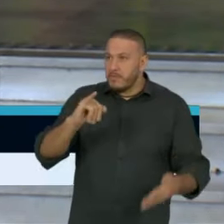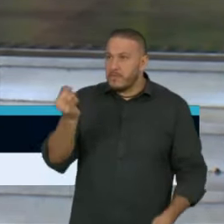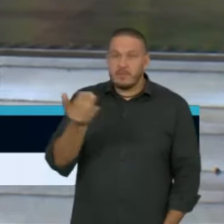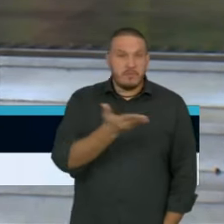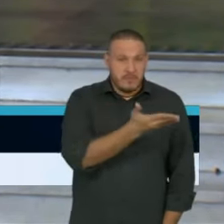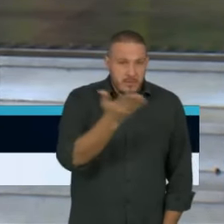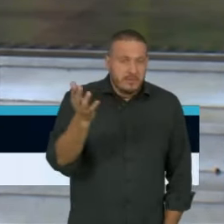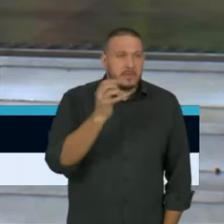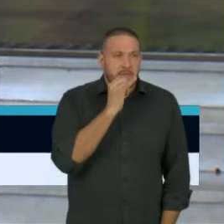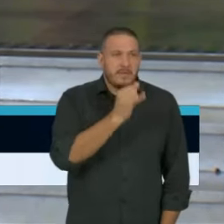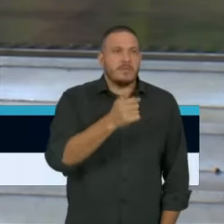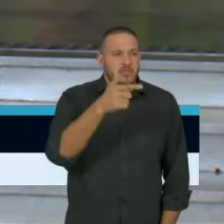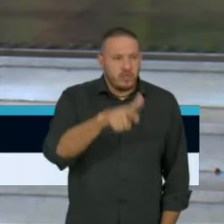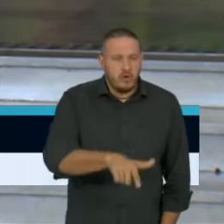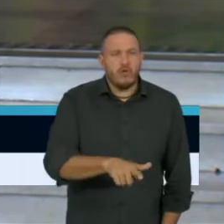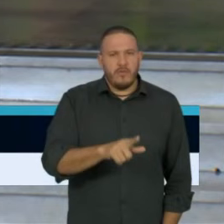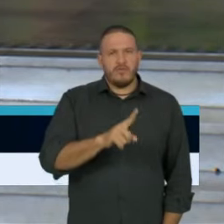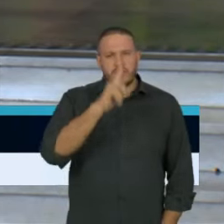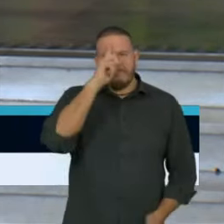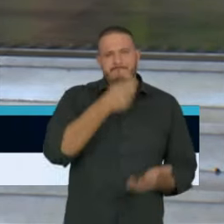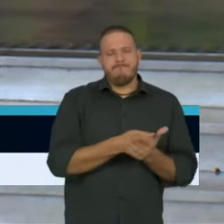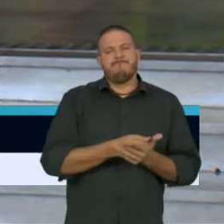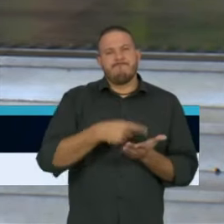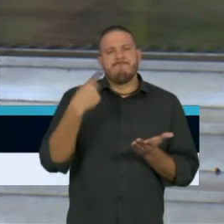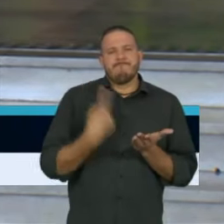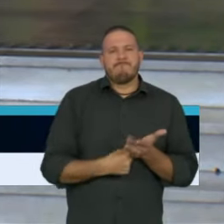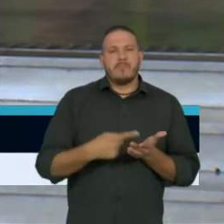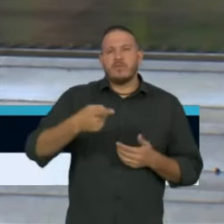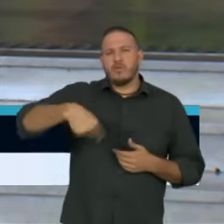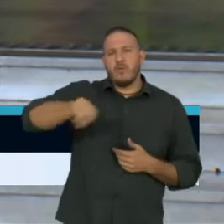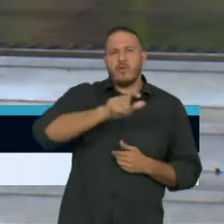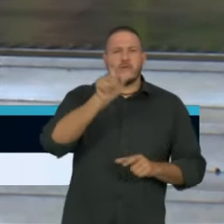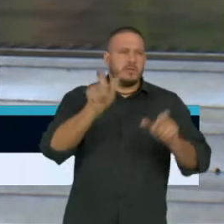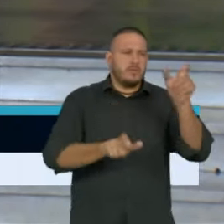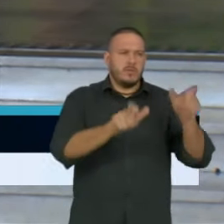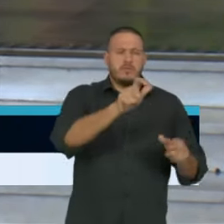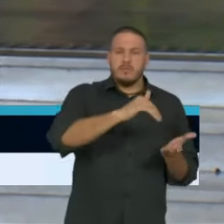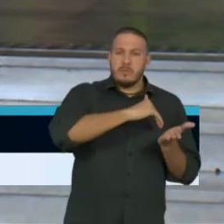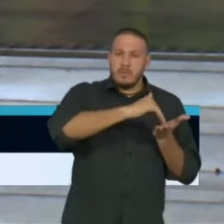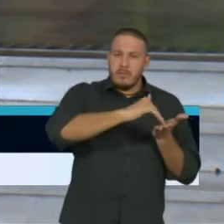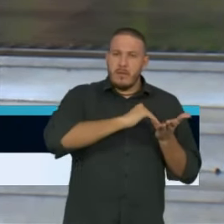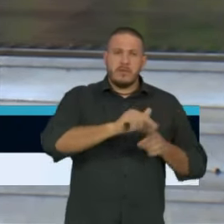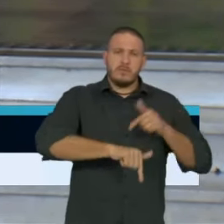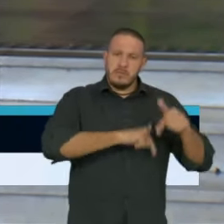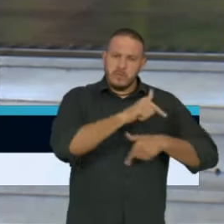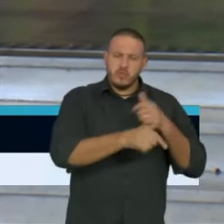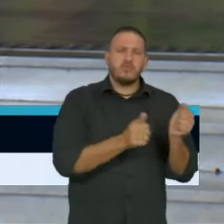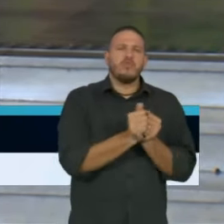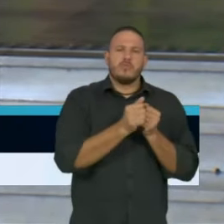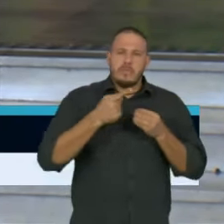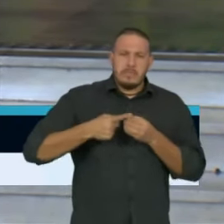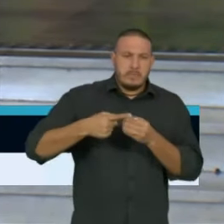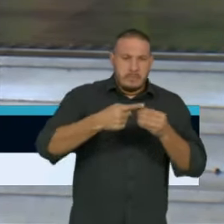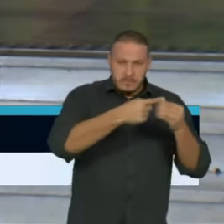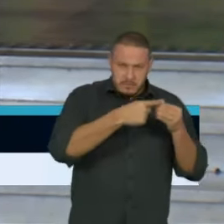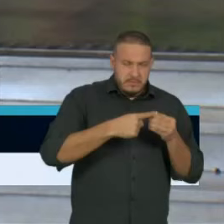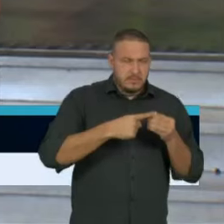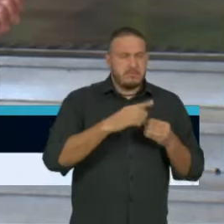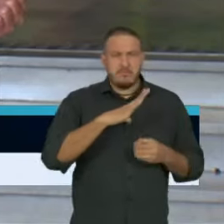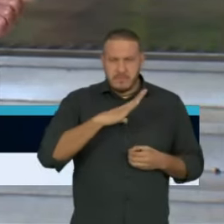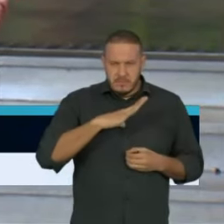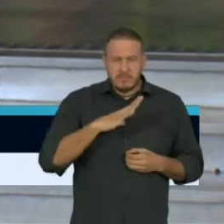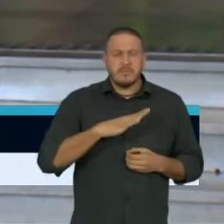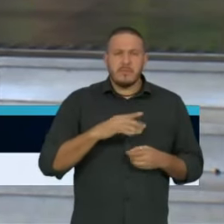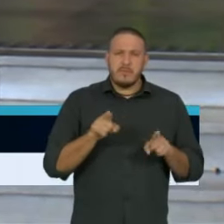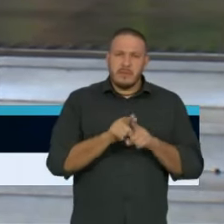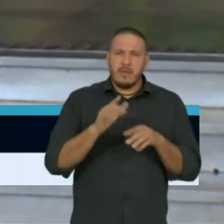renovar essa determinação e os nossos secretários que atuam junto às cidades do interior devem fazê-lo também. Vamos